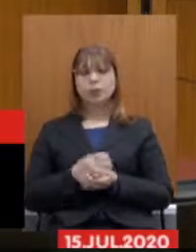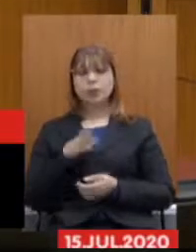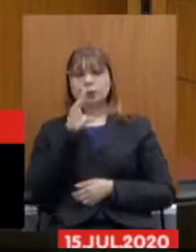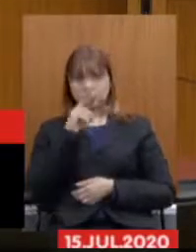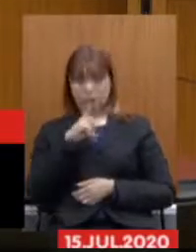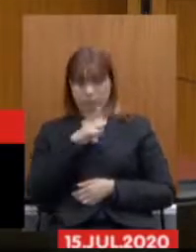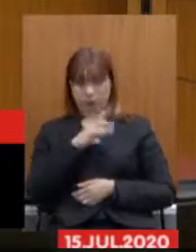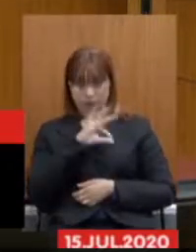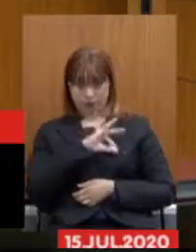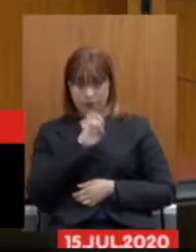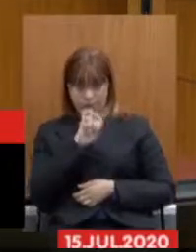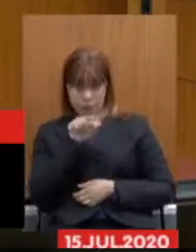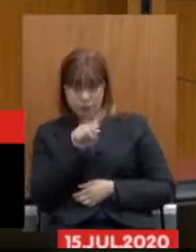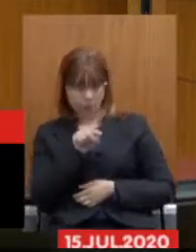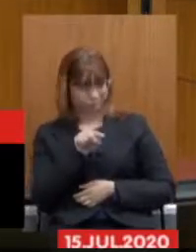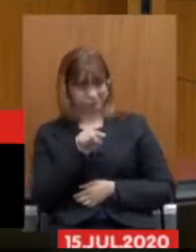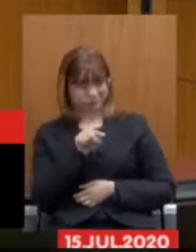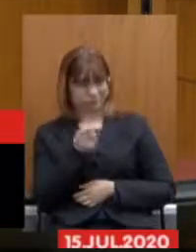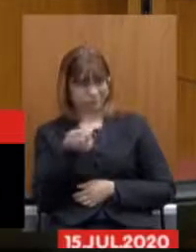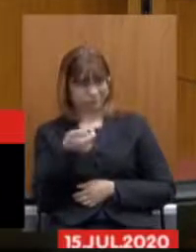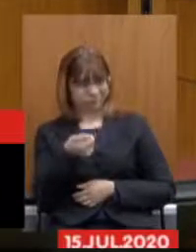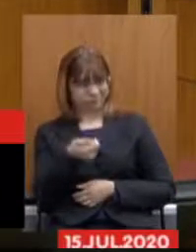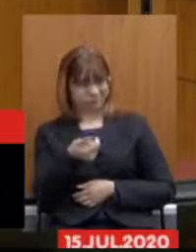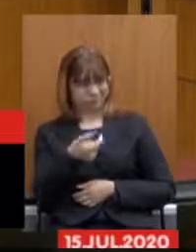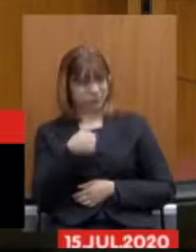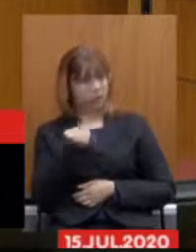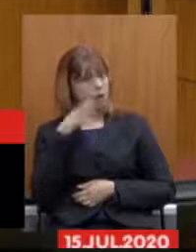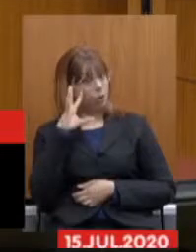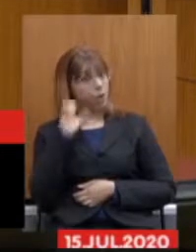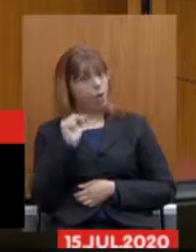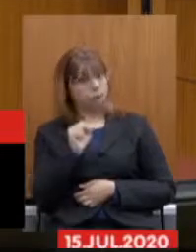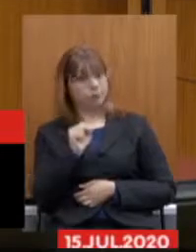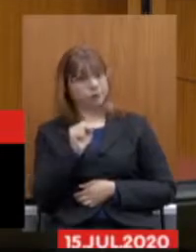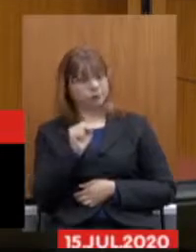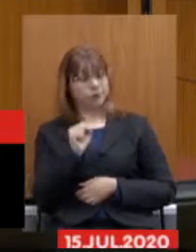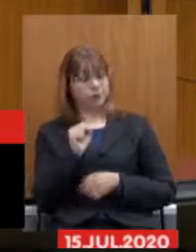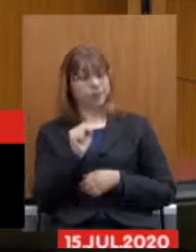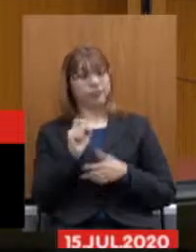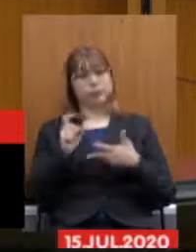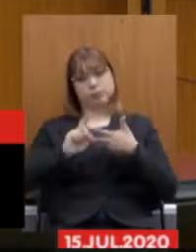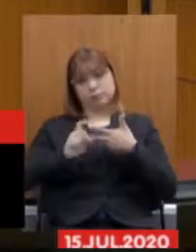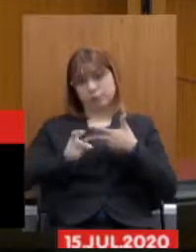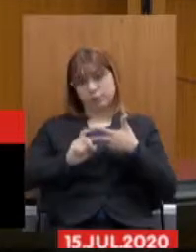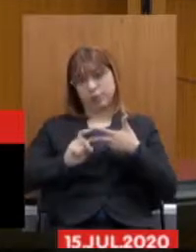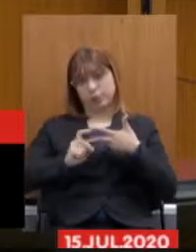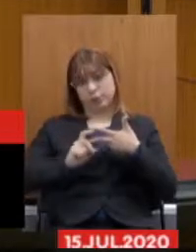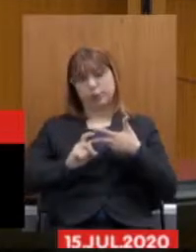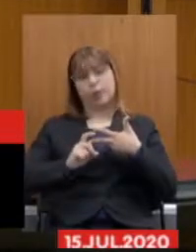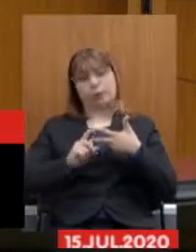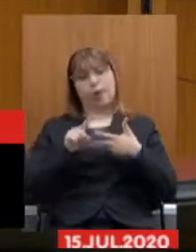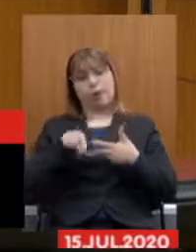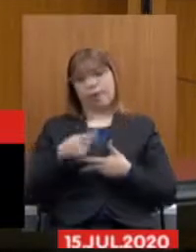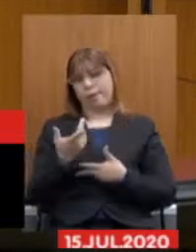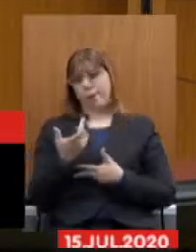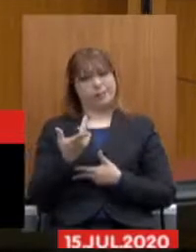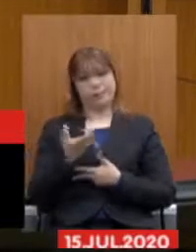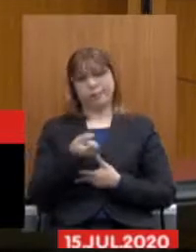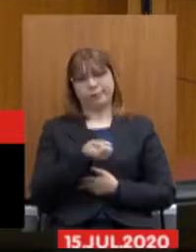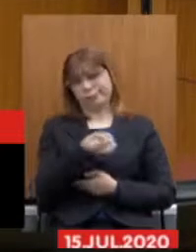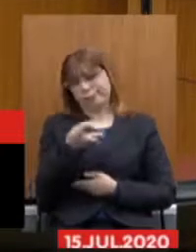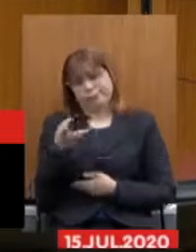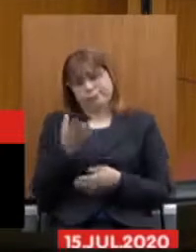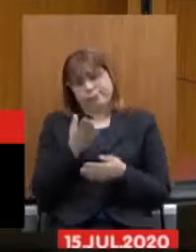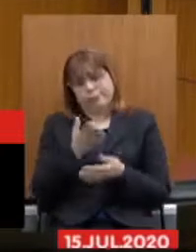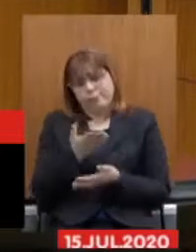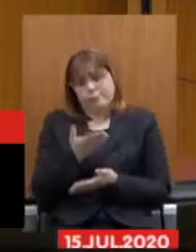mil reais em Minas Gerais é uma exceção, pelo menos, eu acredito que no Poder Executivo é exceção, porque na Junta Comercial